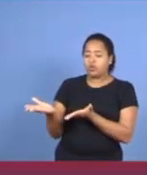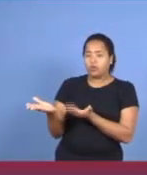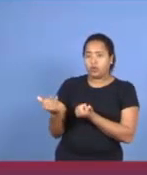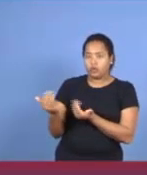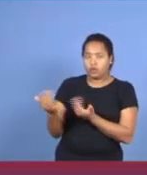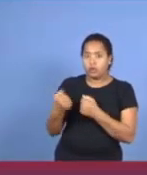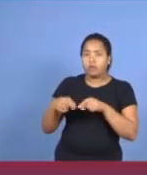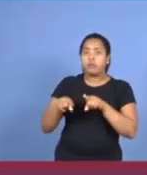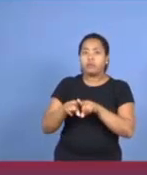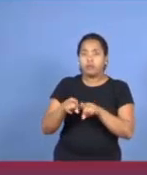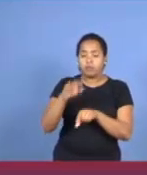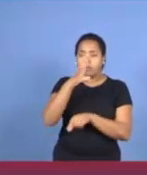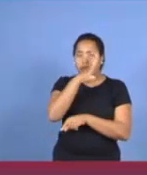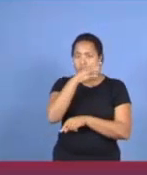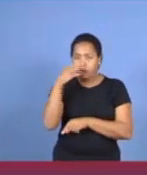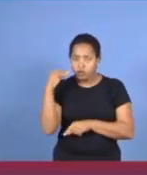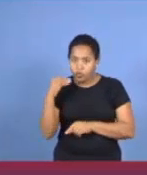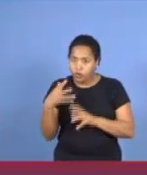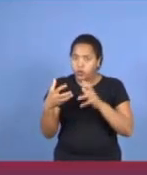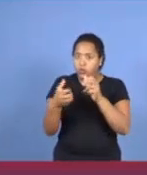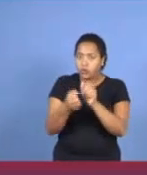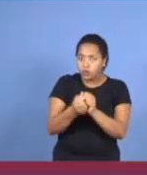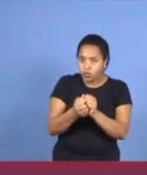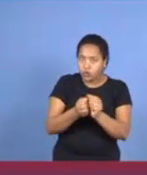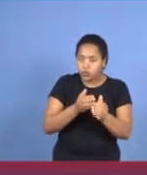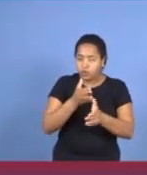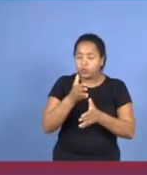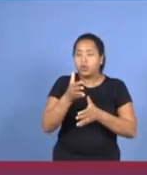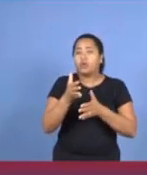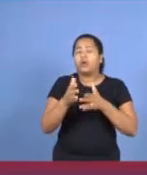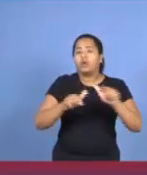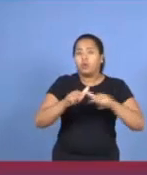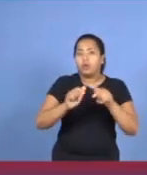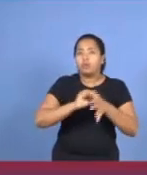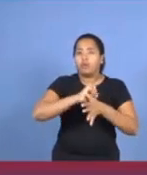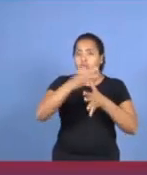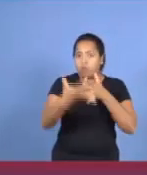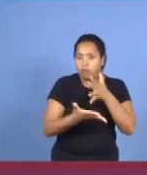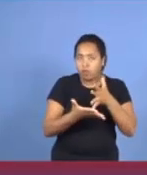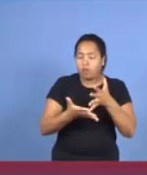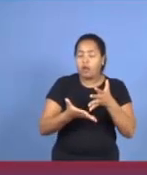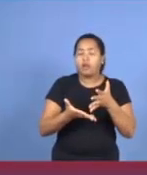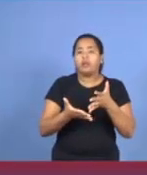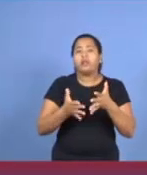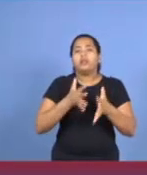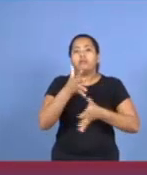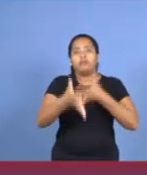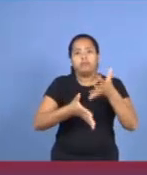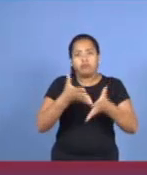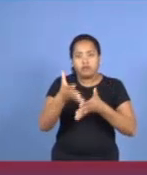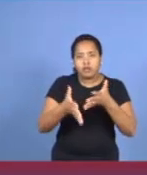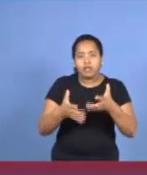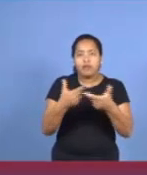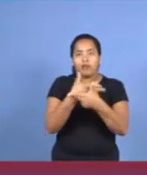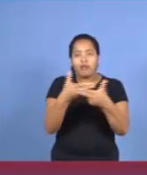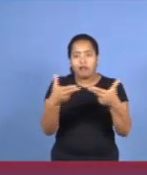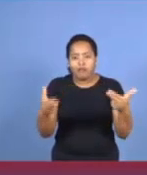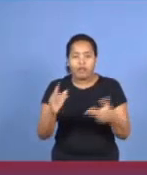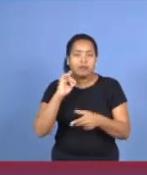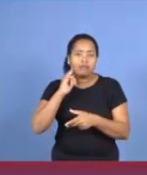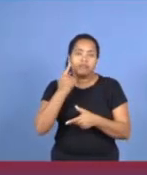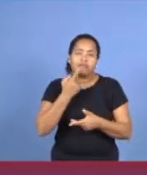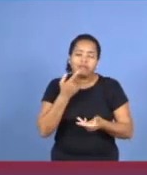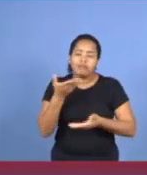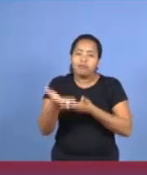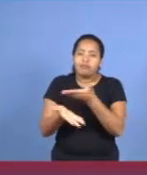Isso com o ensino de Libras, e a participação de vários surdos, que participaram deste evento, ali